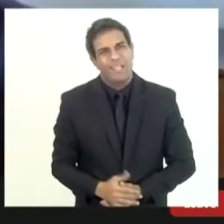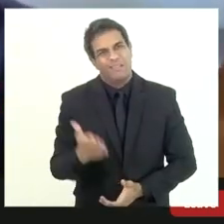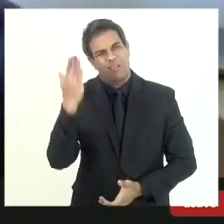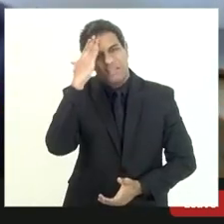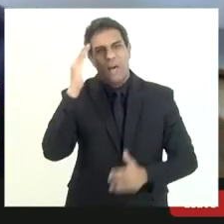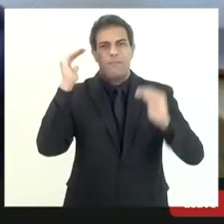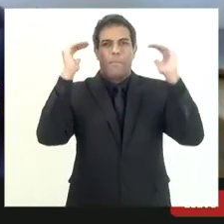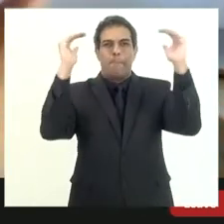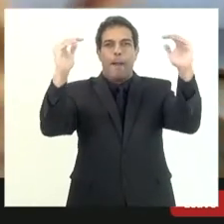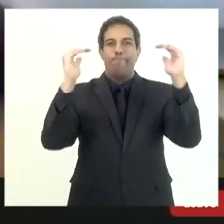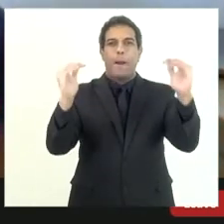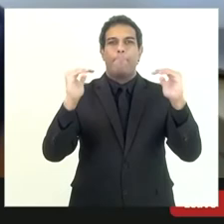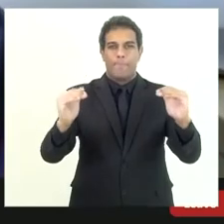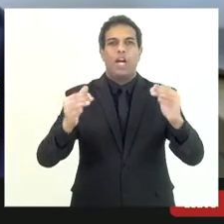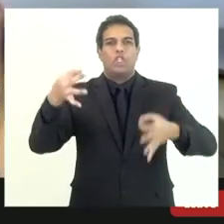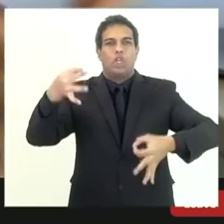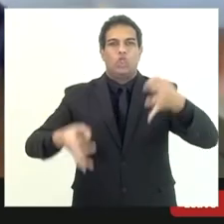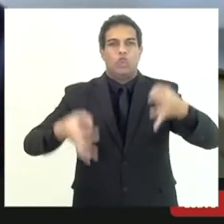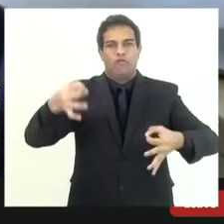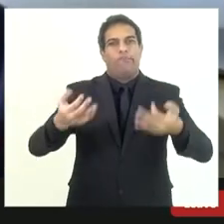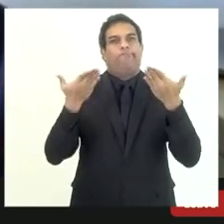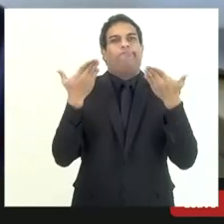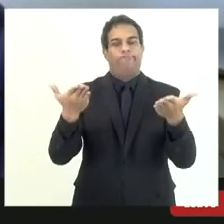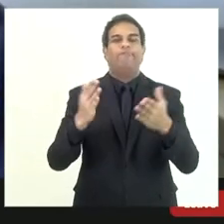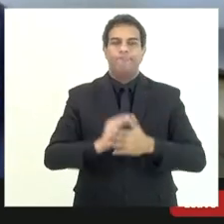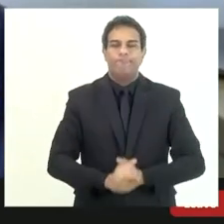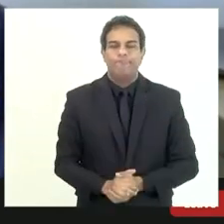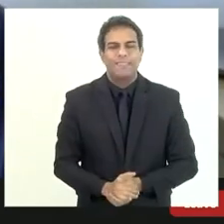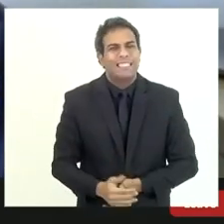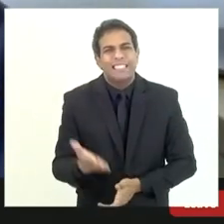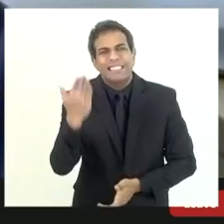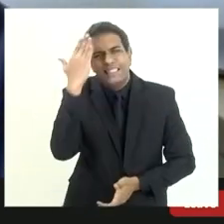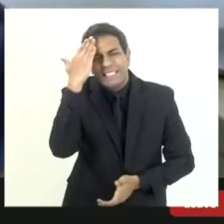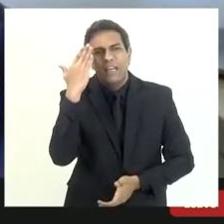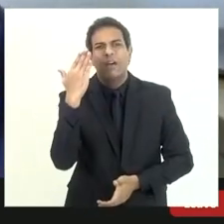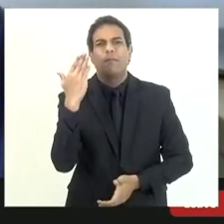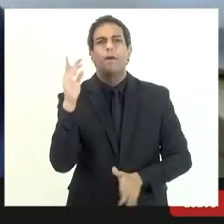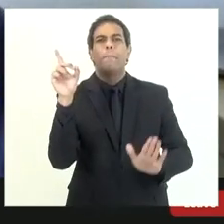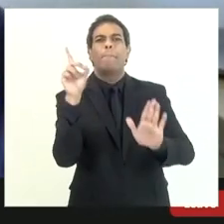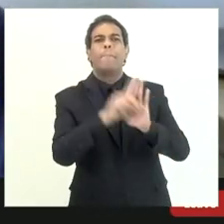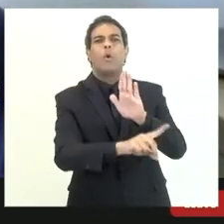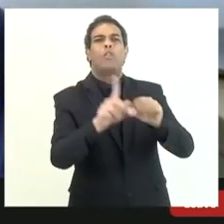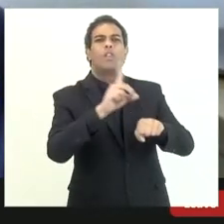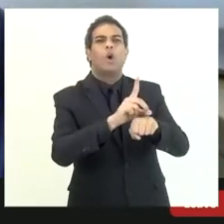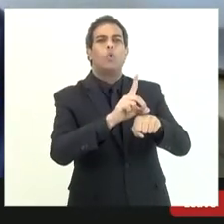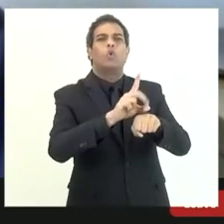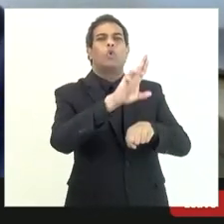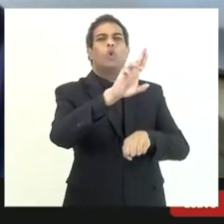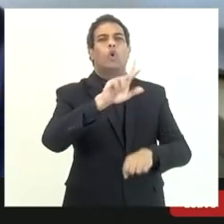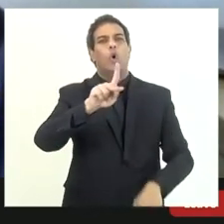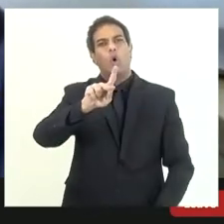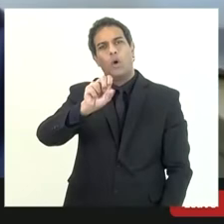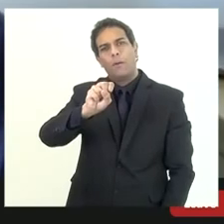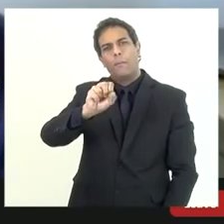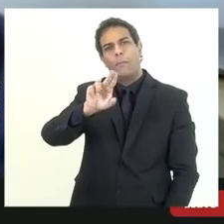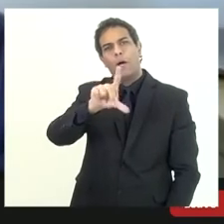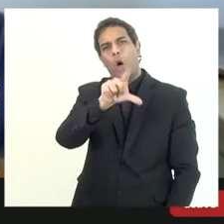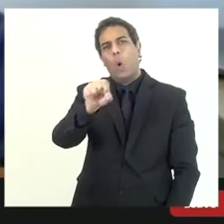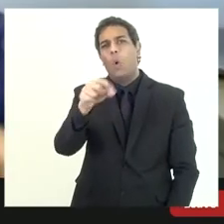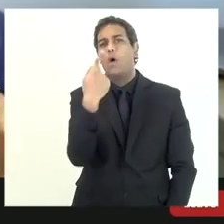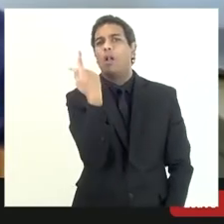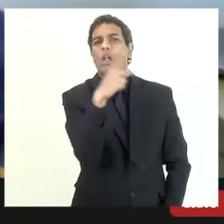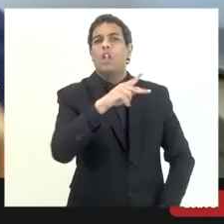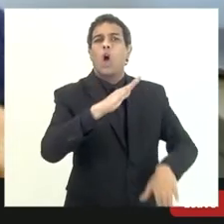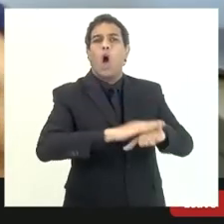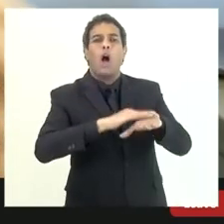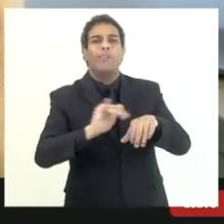na Cá já sabe o doutor Brunzi B e o doutor Paulo Henrique tentasse montar uma estratégia para